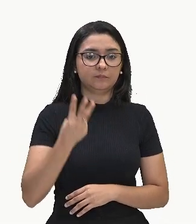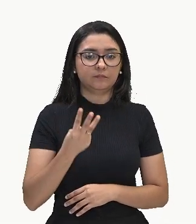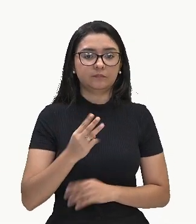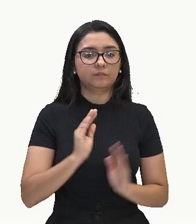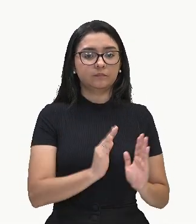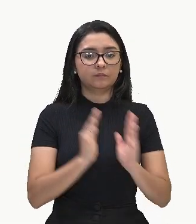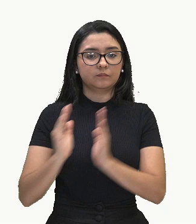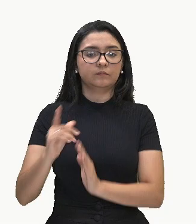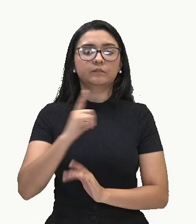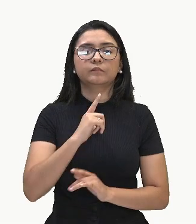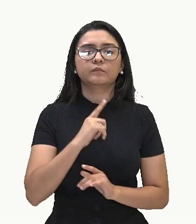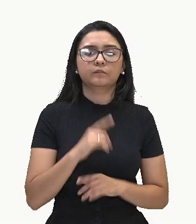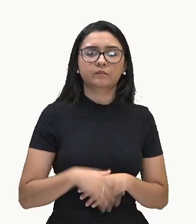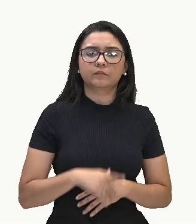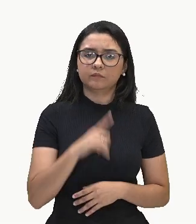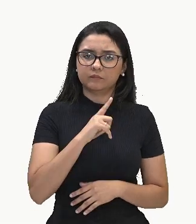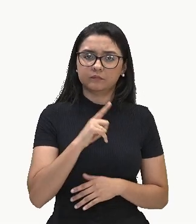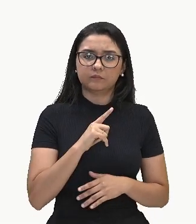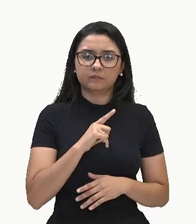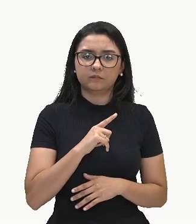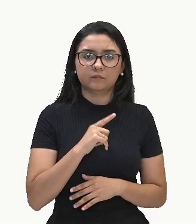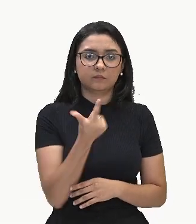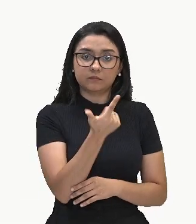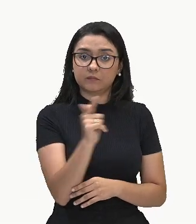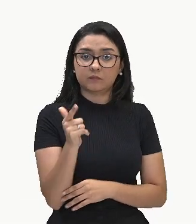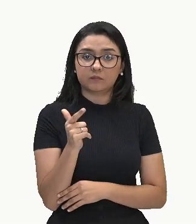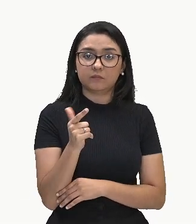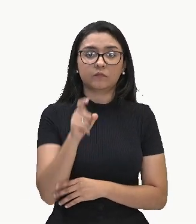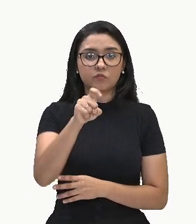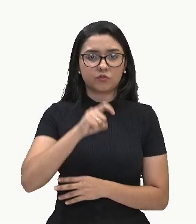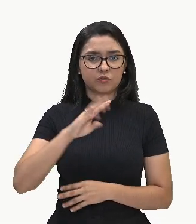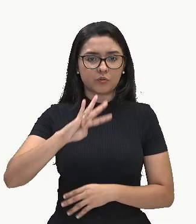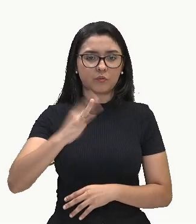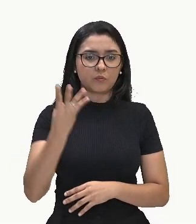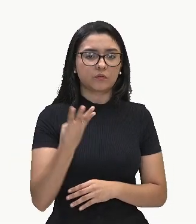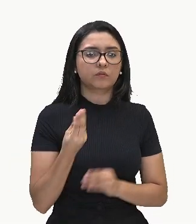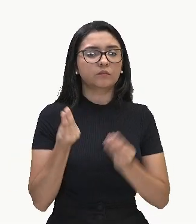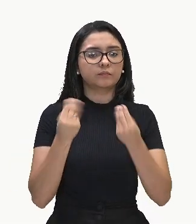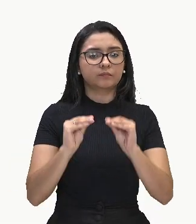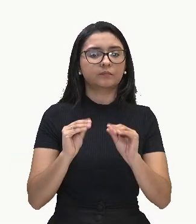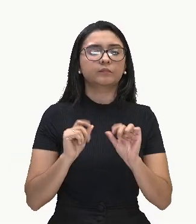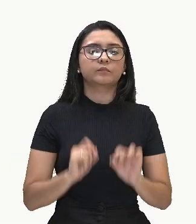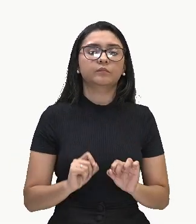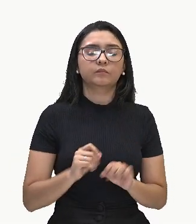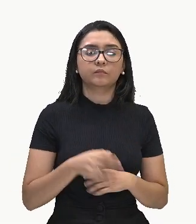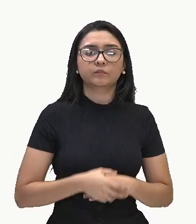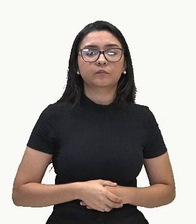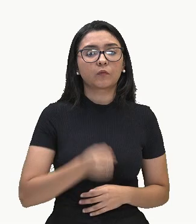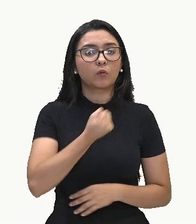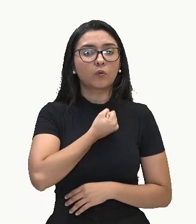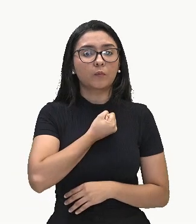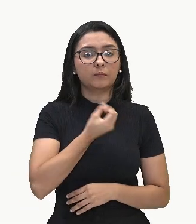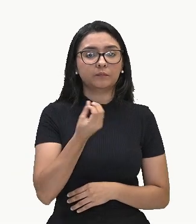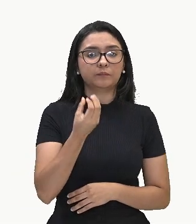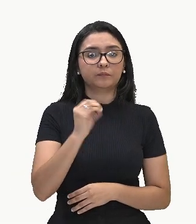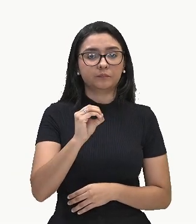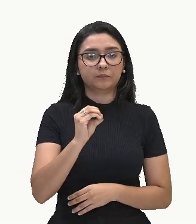X². Tem algum com o X²? Não. Então, eu vou completar ele com o meu coeficiente nulo.